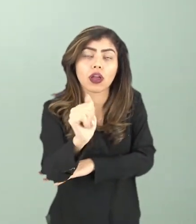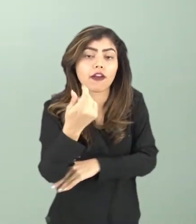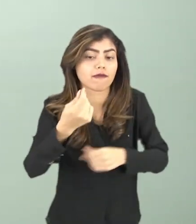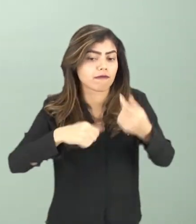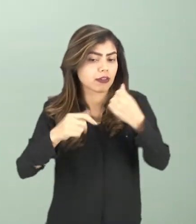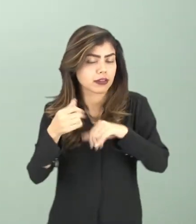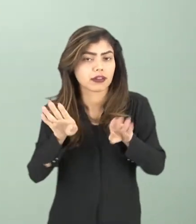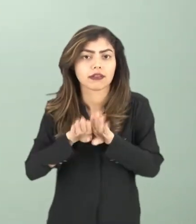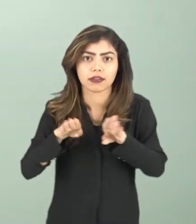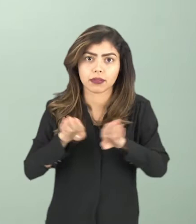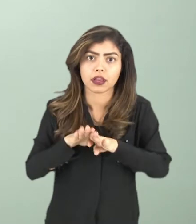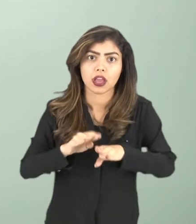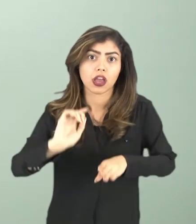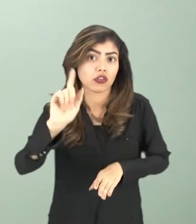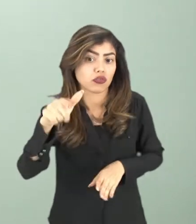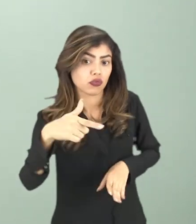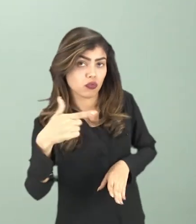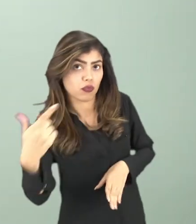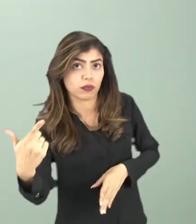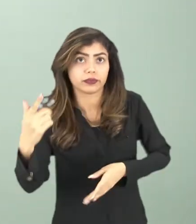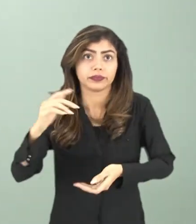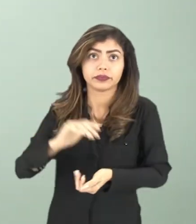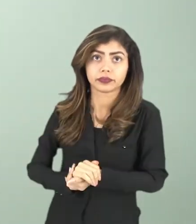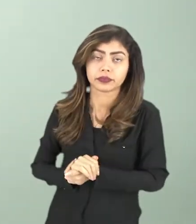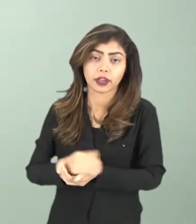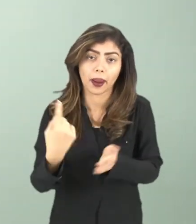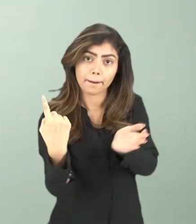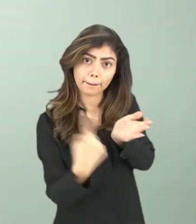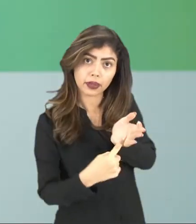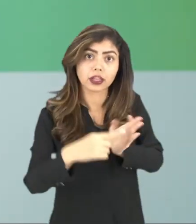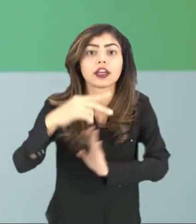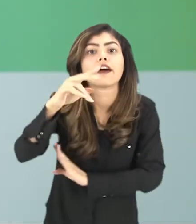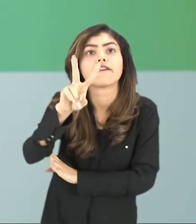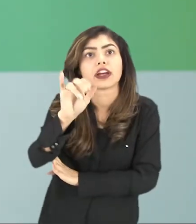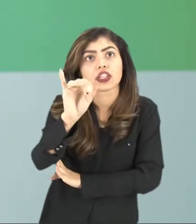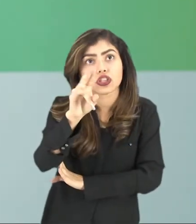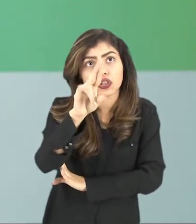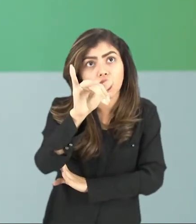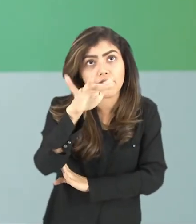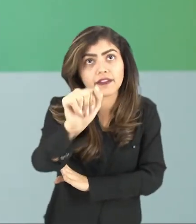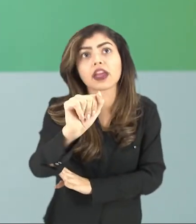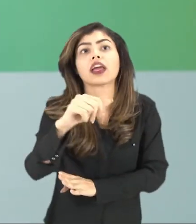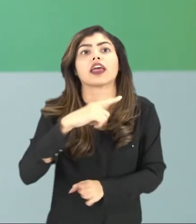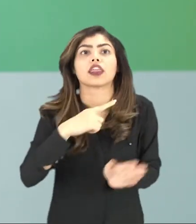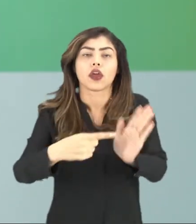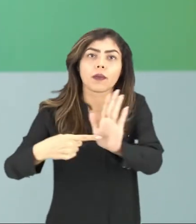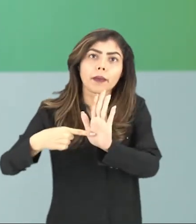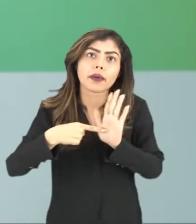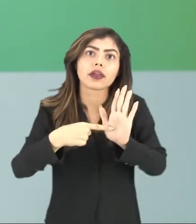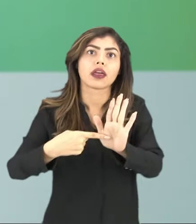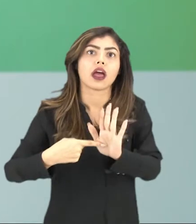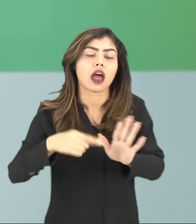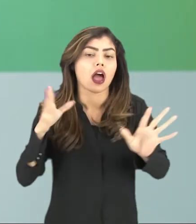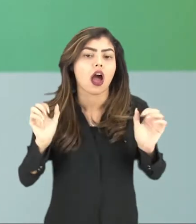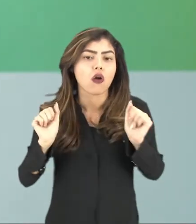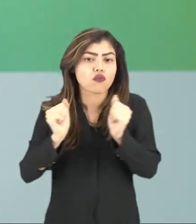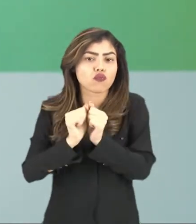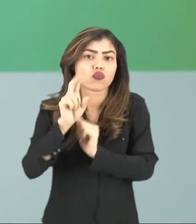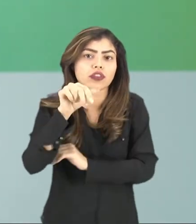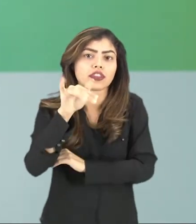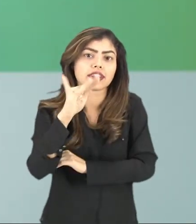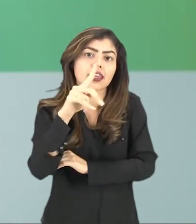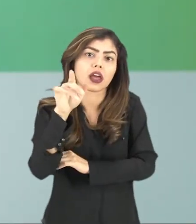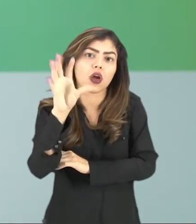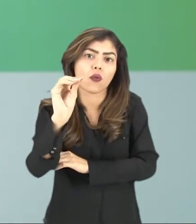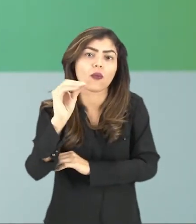financeira. Aí, de outro lado, a gente tem o Pacto de Varsóvia, que tem, aí, como representante, a União Soviética, né? Para